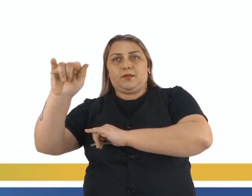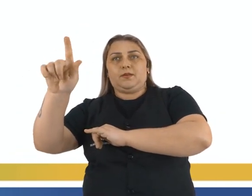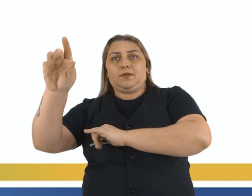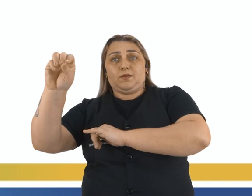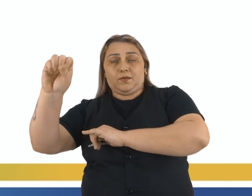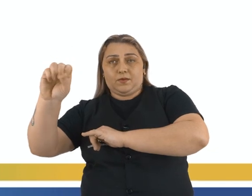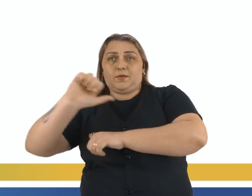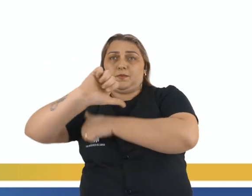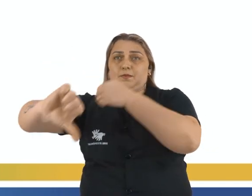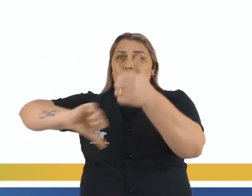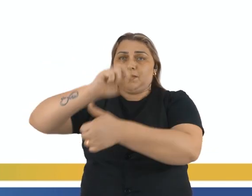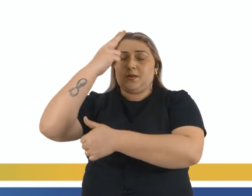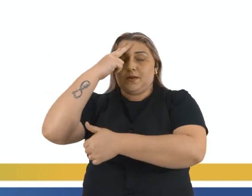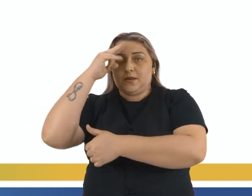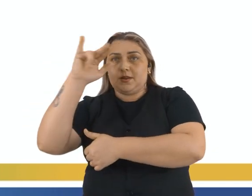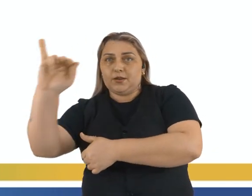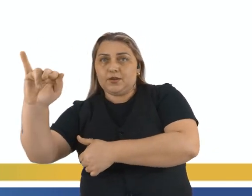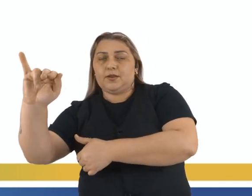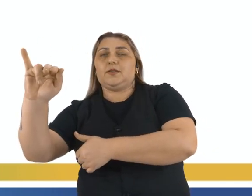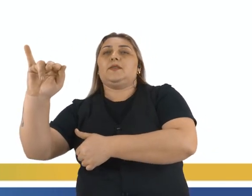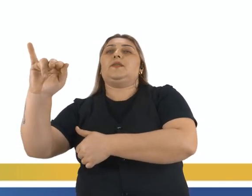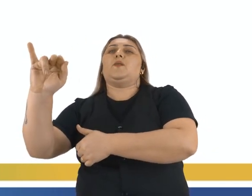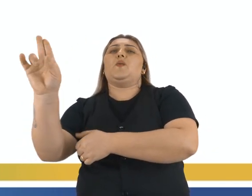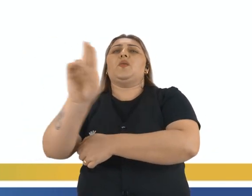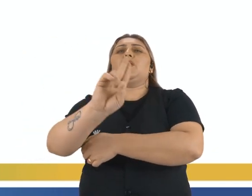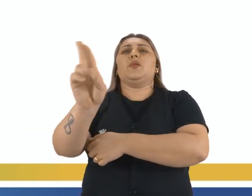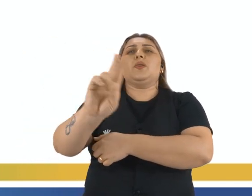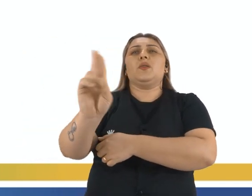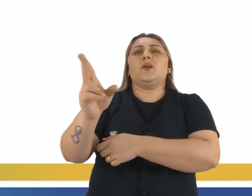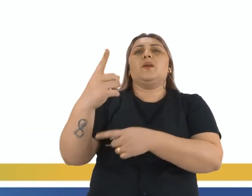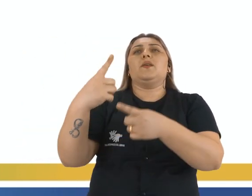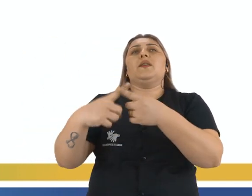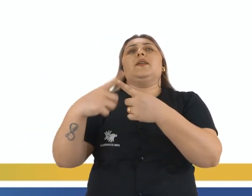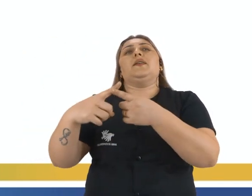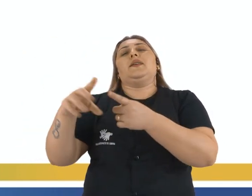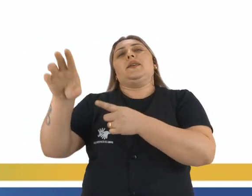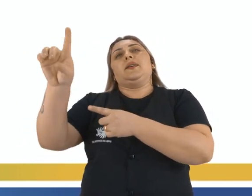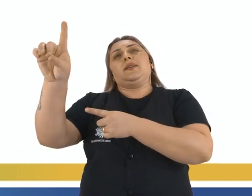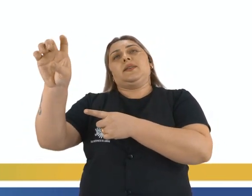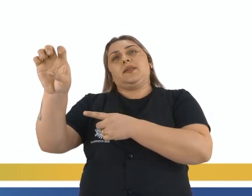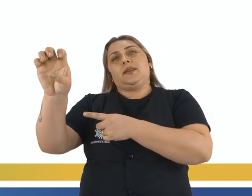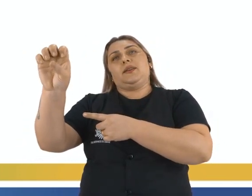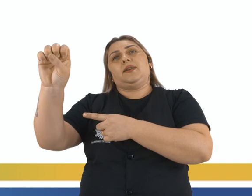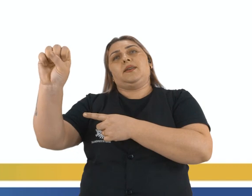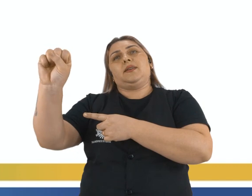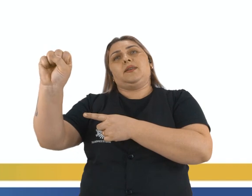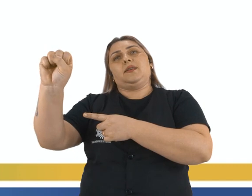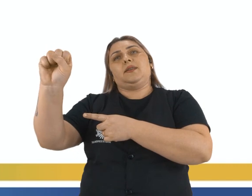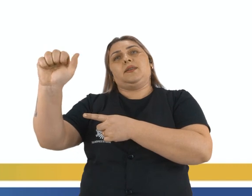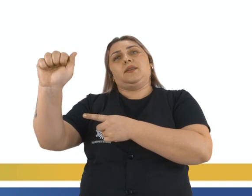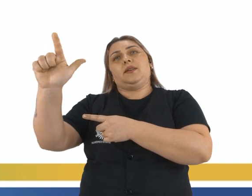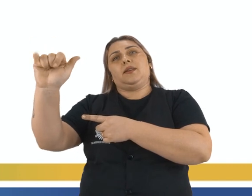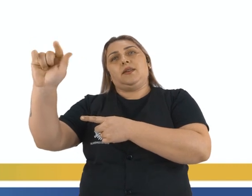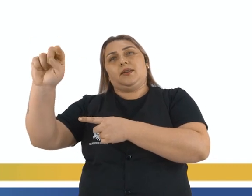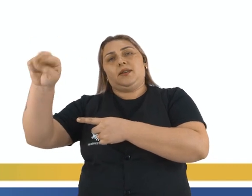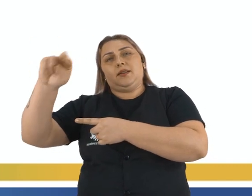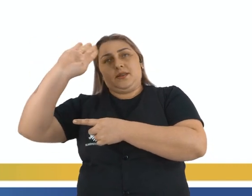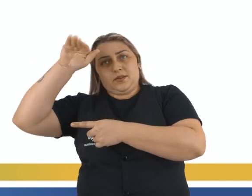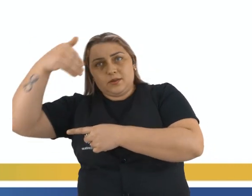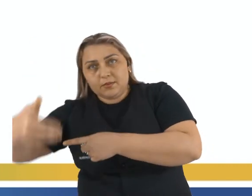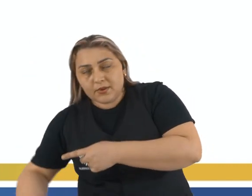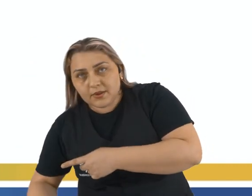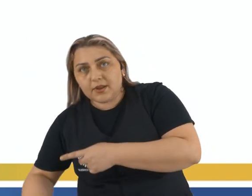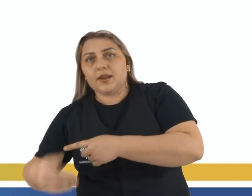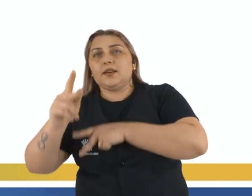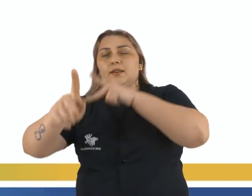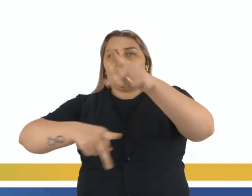Uma curiosidade é que o nome Haiti foi atribuído pelo de Salines, em homenagem às populações tradicionais que viviam na ilha